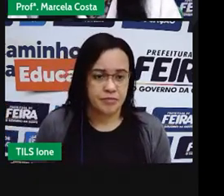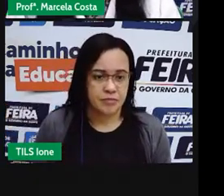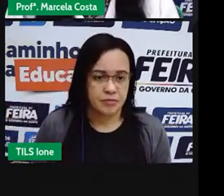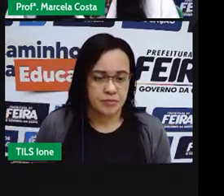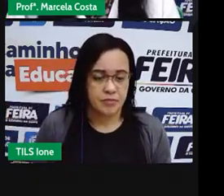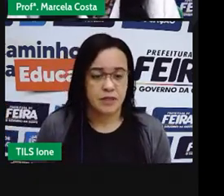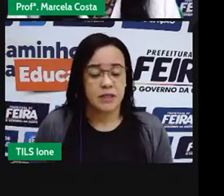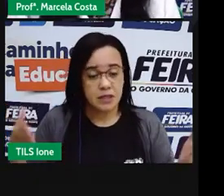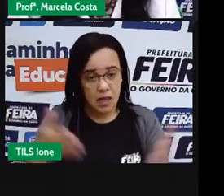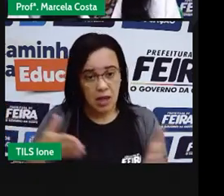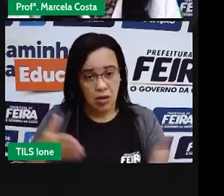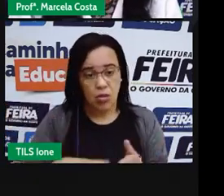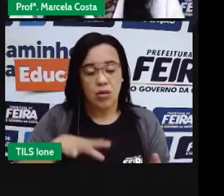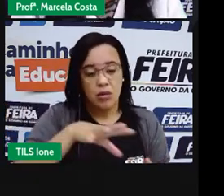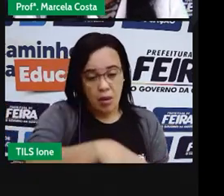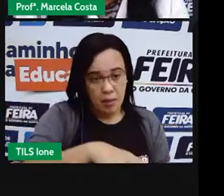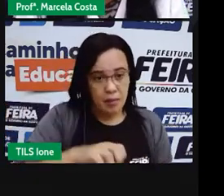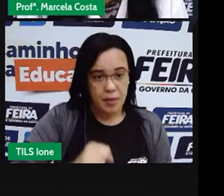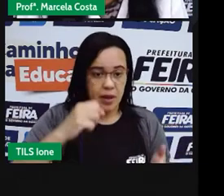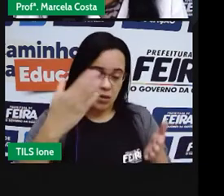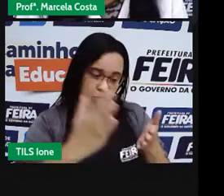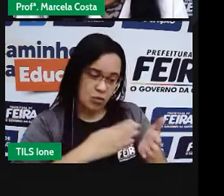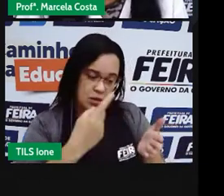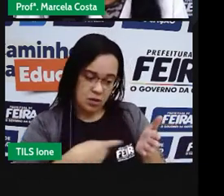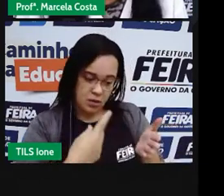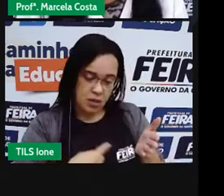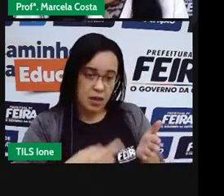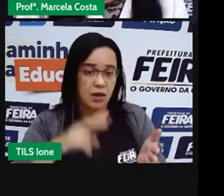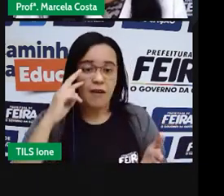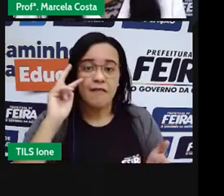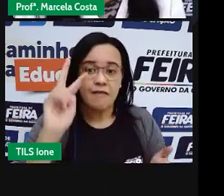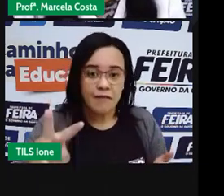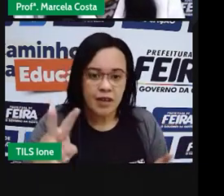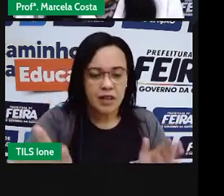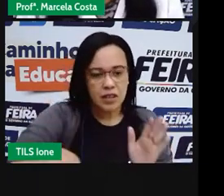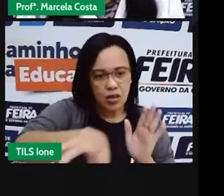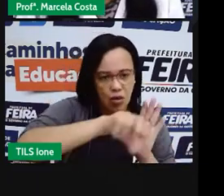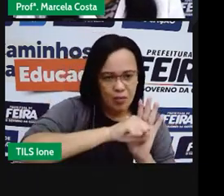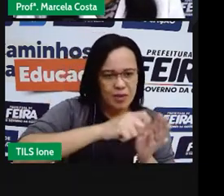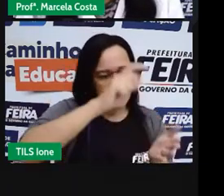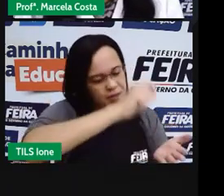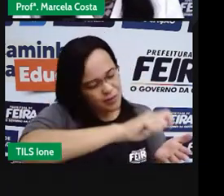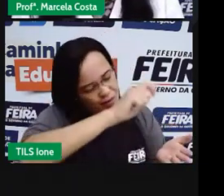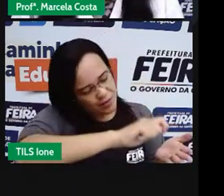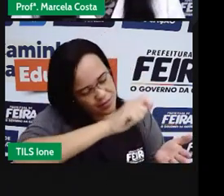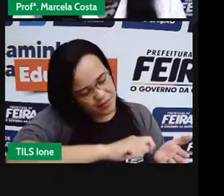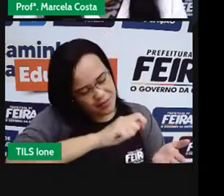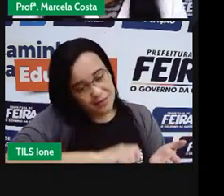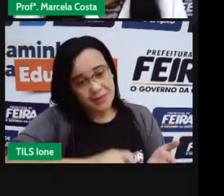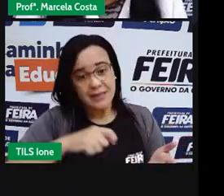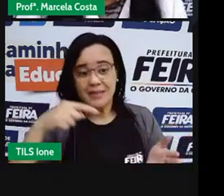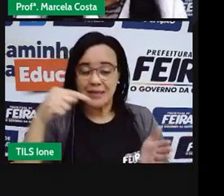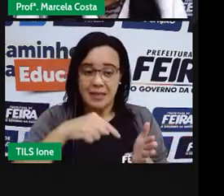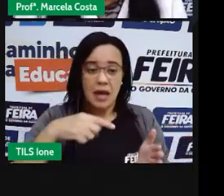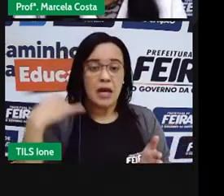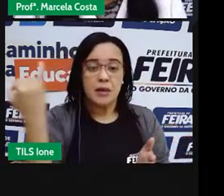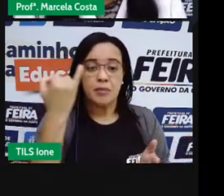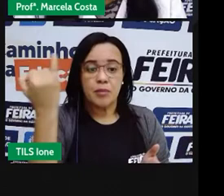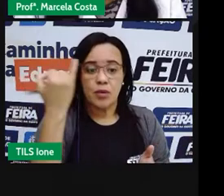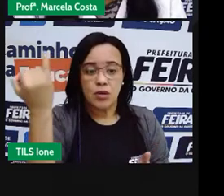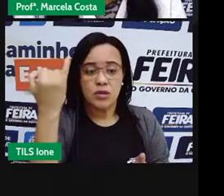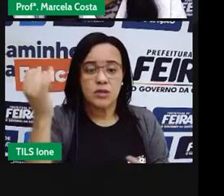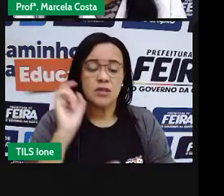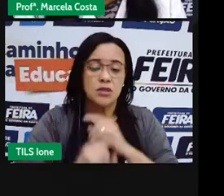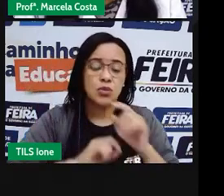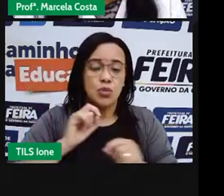você vai escrevendo aí no seu cabelo, tá? Então, alguma dessas ações, pode ser fechar a torneira quando